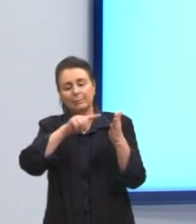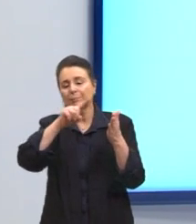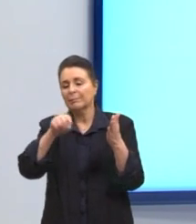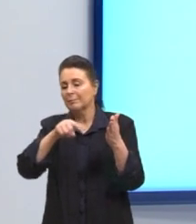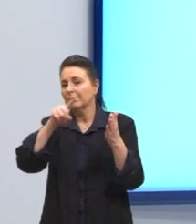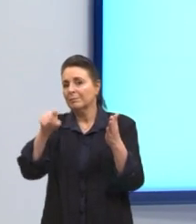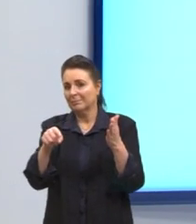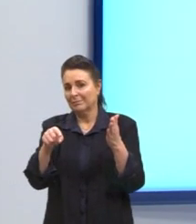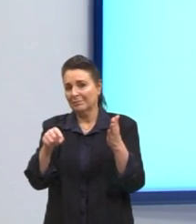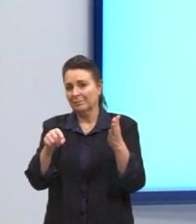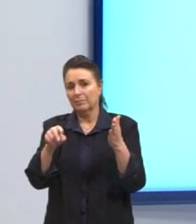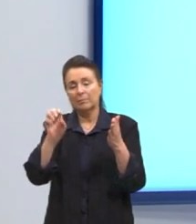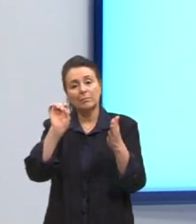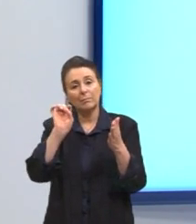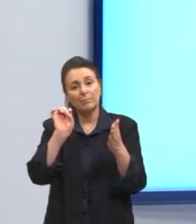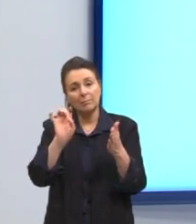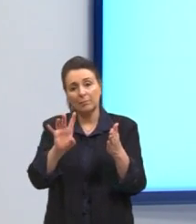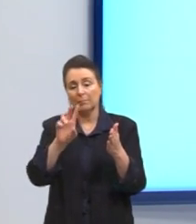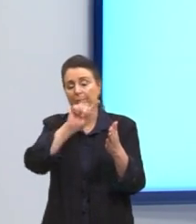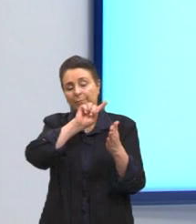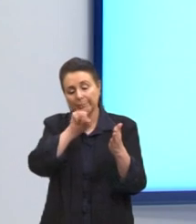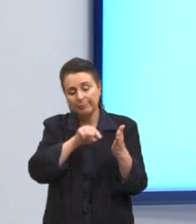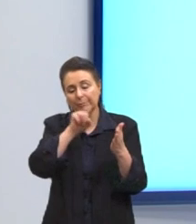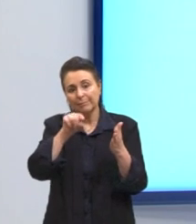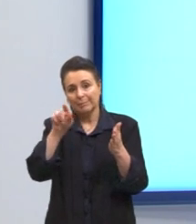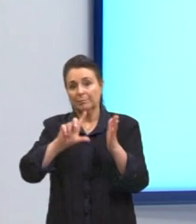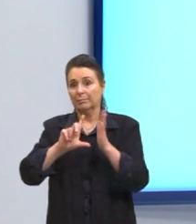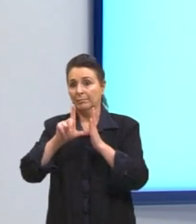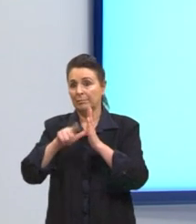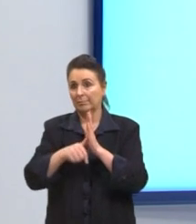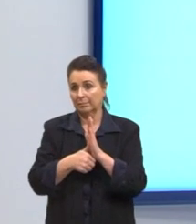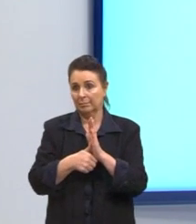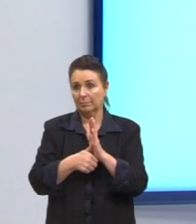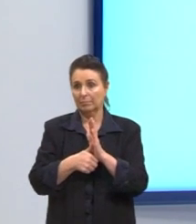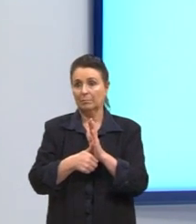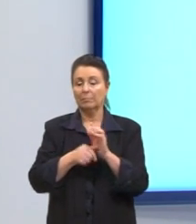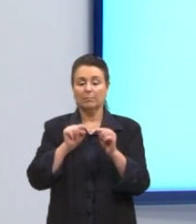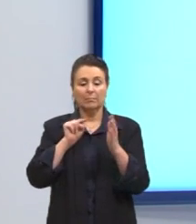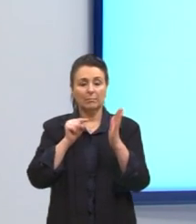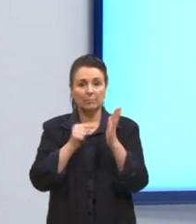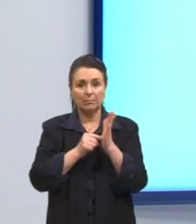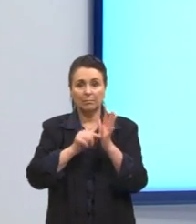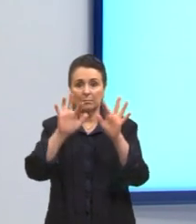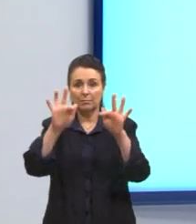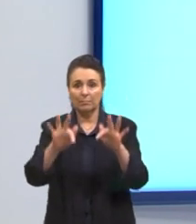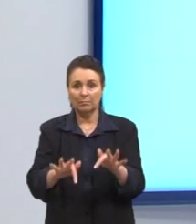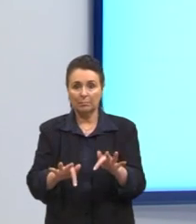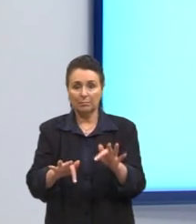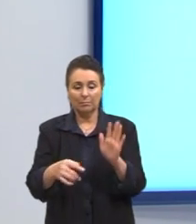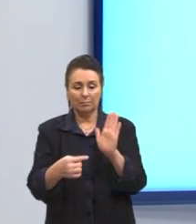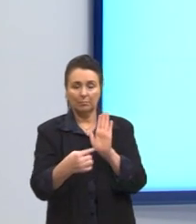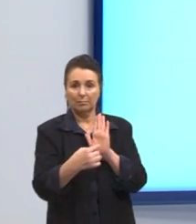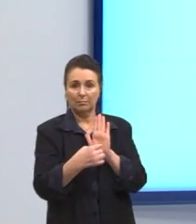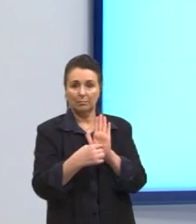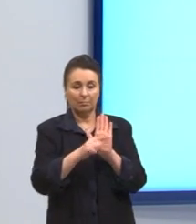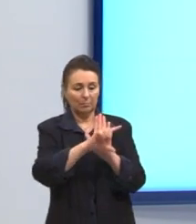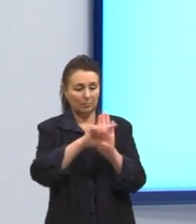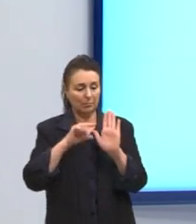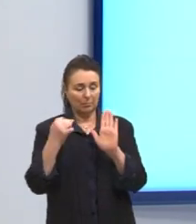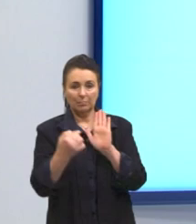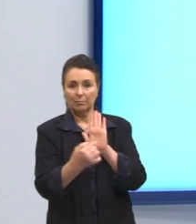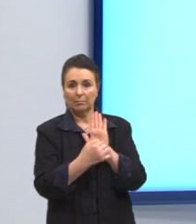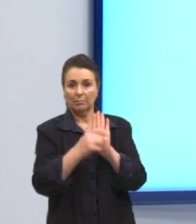essa for a única pontuação que eu usar nele. Depois, colocar ponto apenas no final do parágrafo, por quê? Porque essa situação é